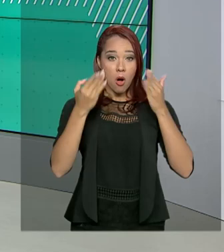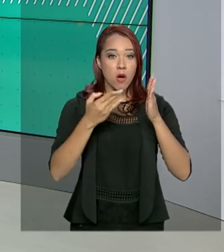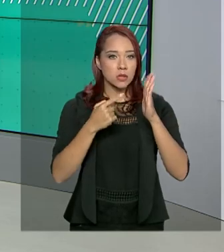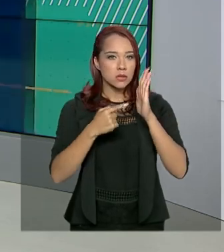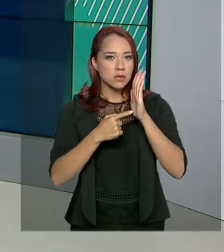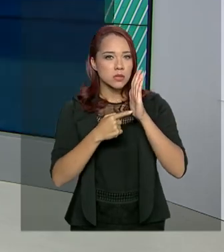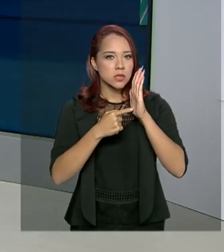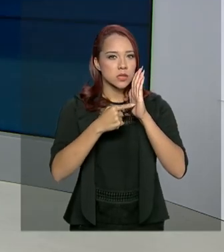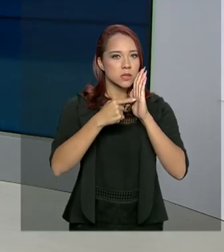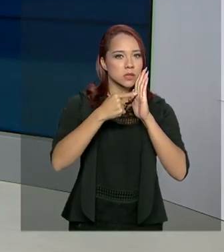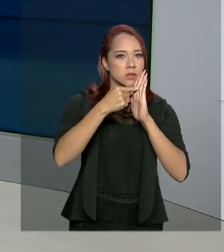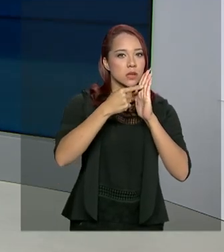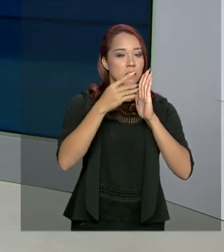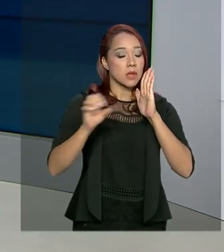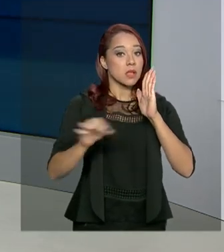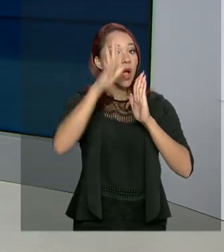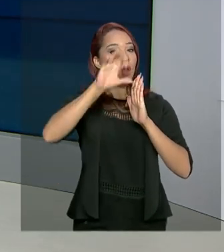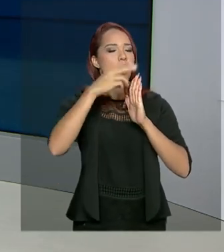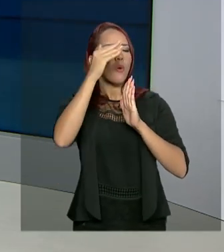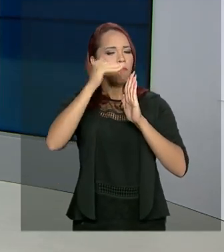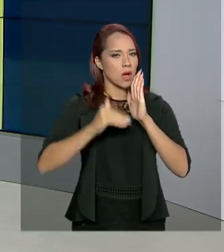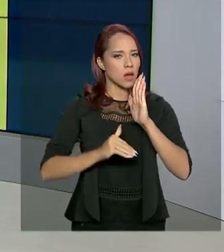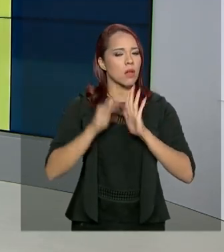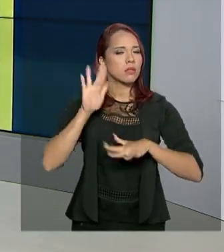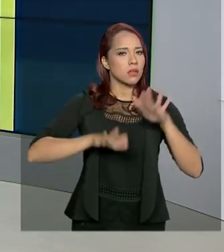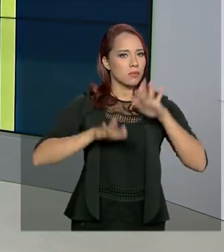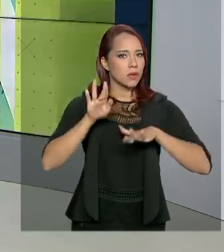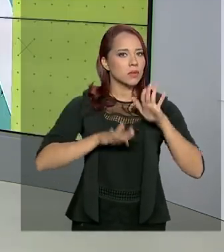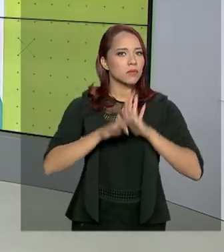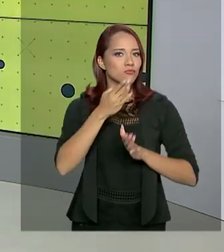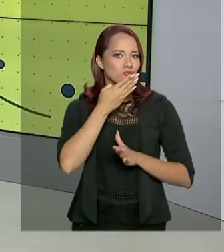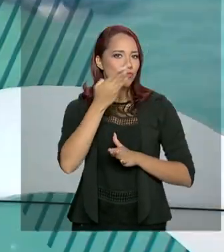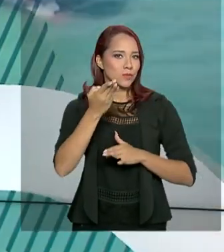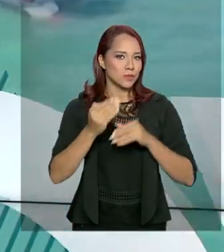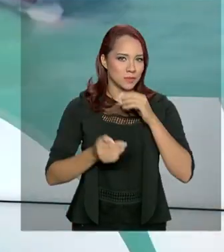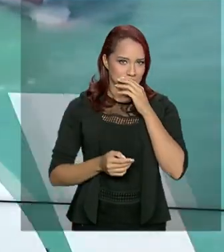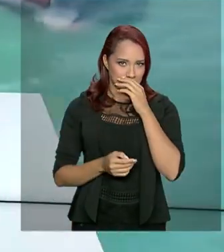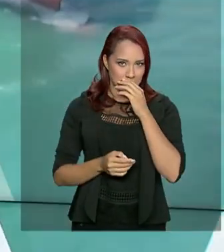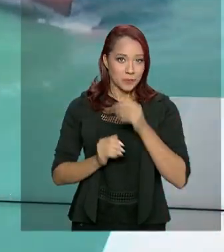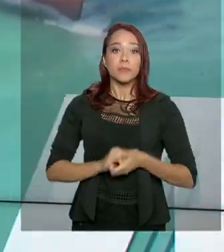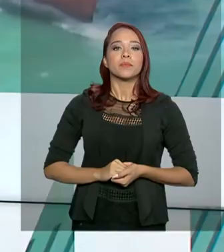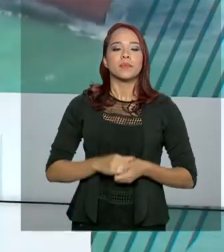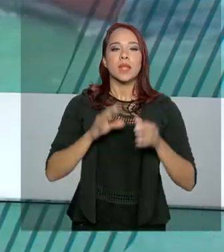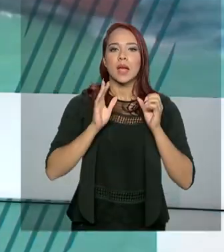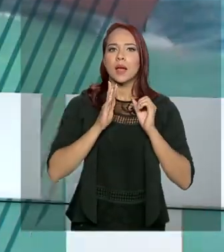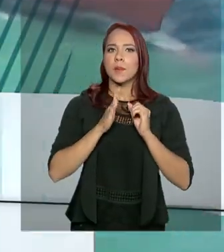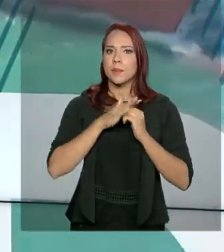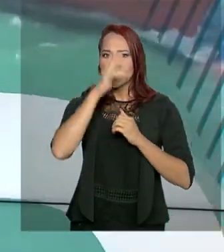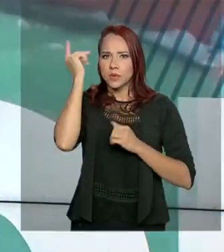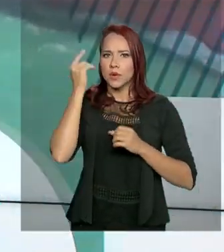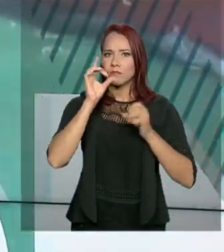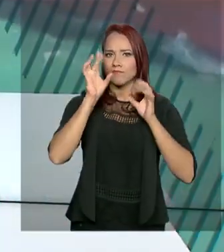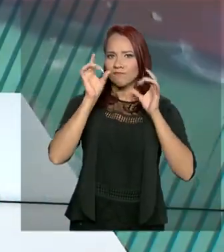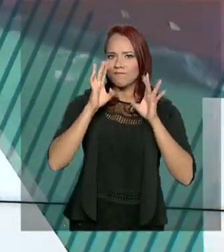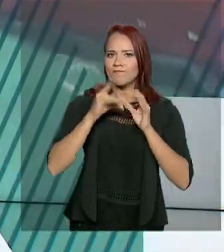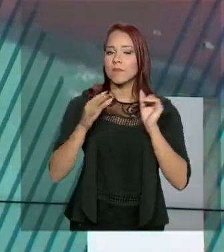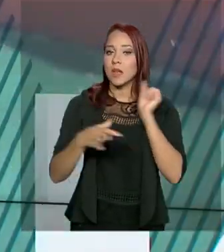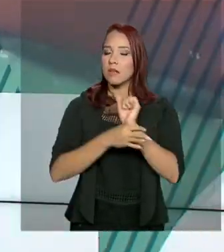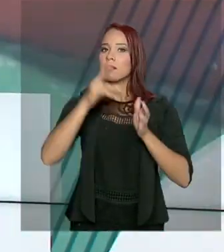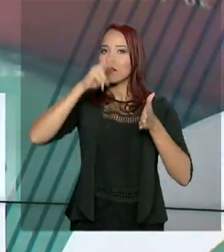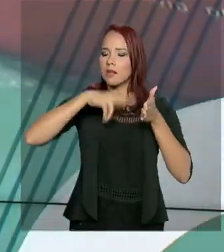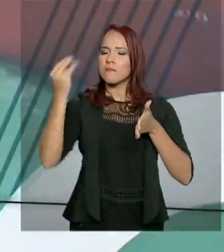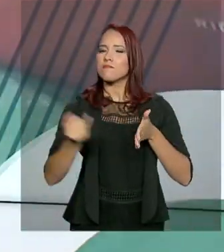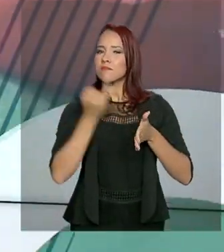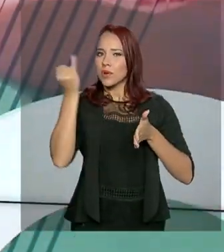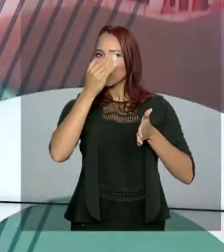mais cara ou mais barata em função das condições de geração. Especialistas garantem que ler é importante